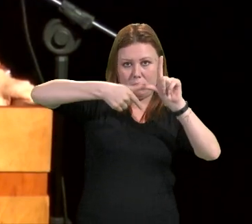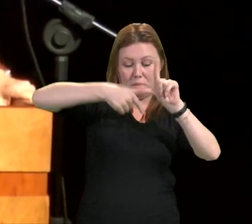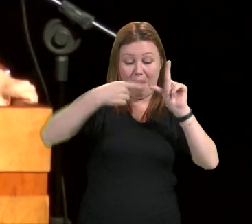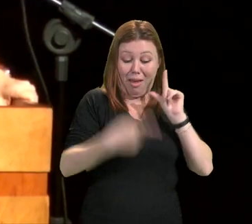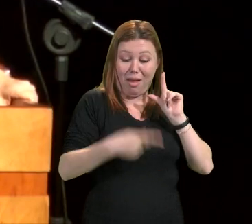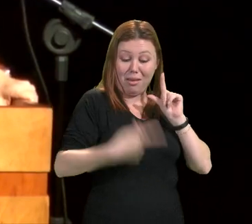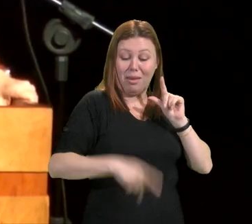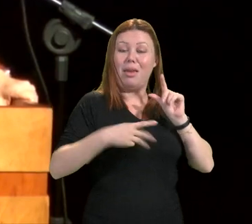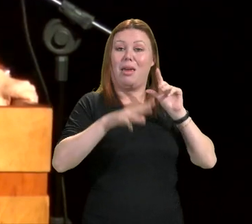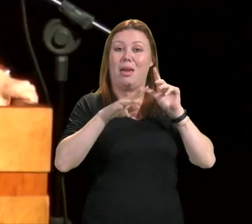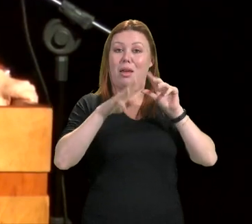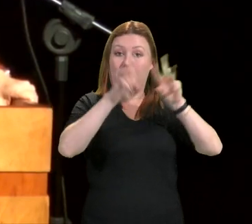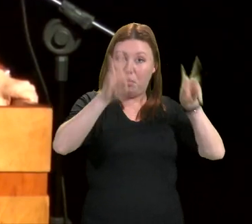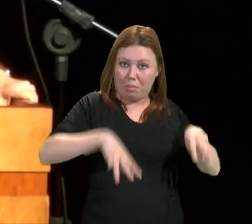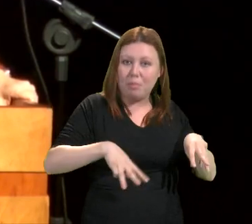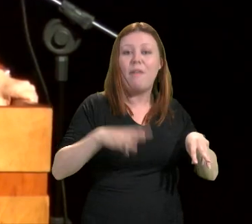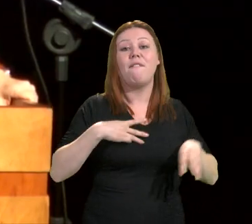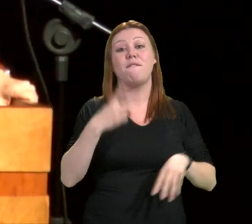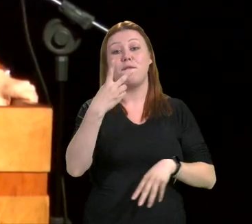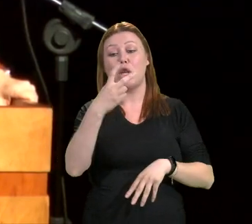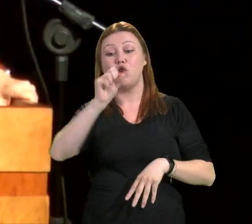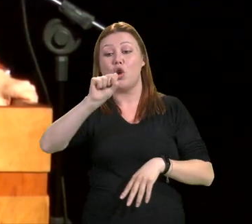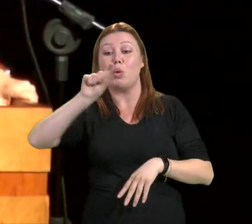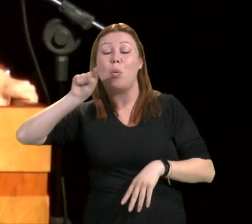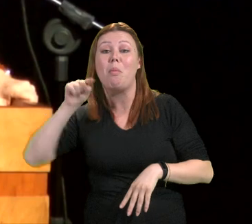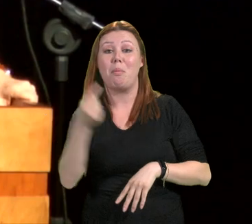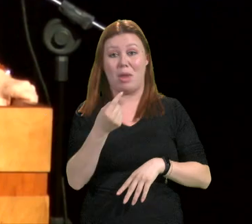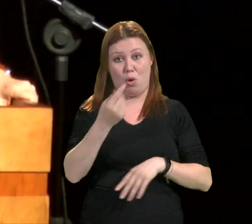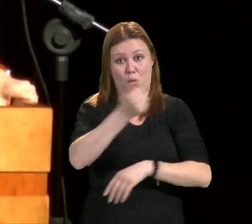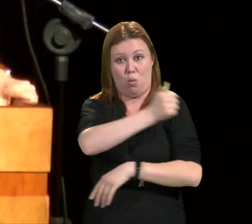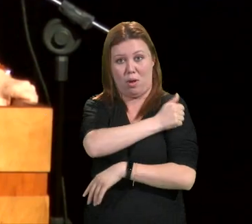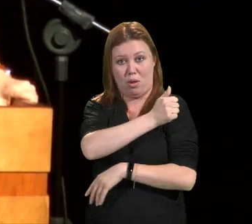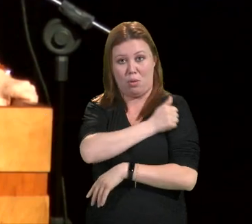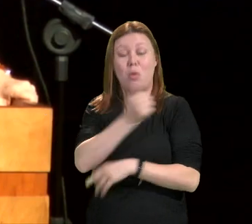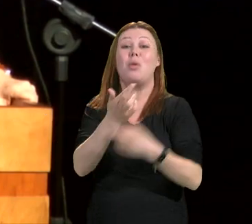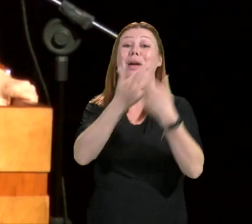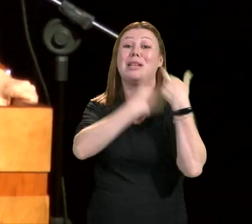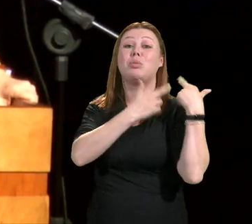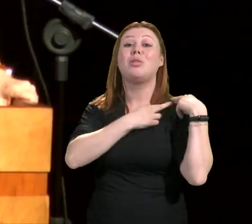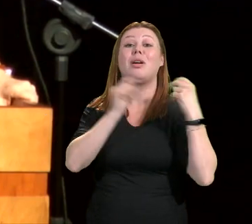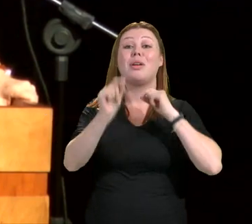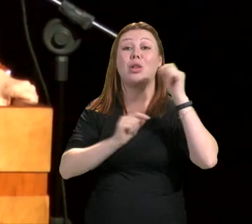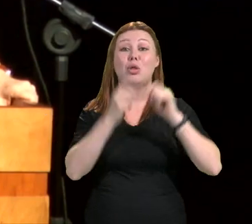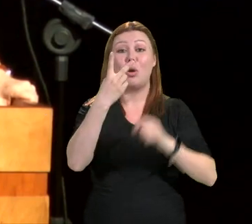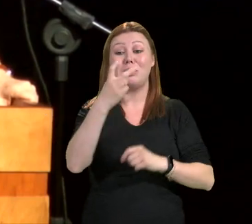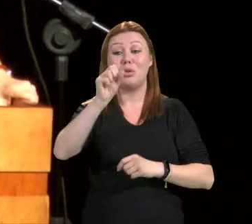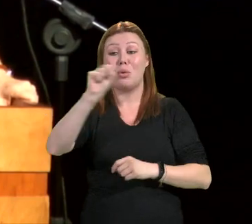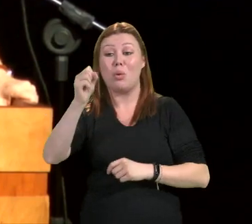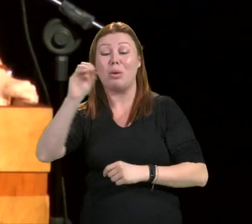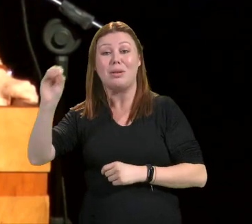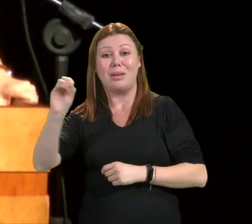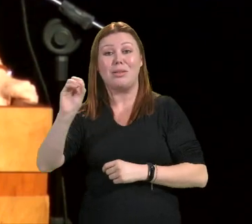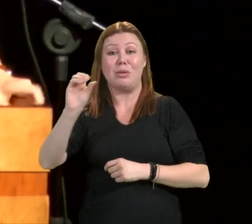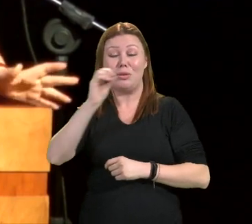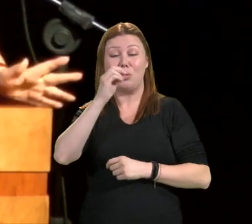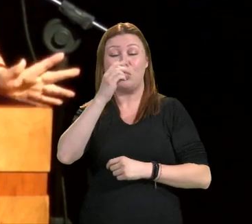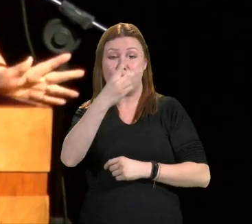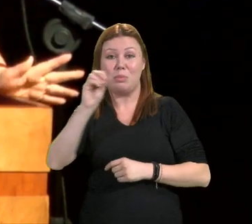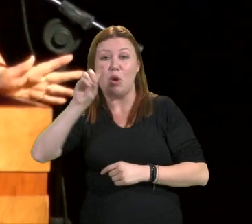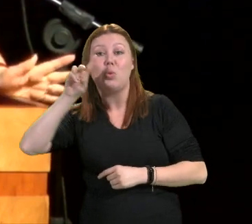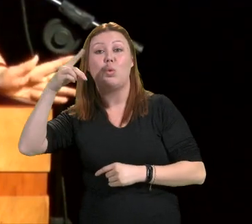dos 28 mil estudantes de graduação, é responsável por 2.200 na graduação. E dos